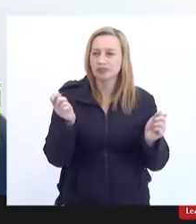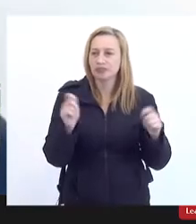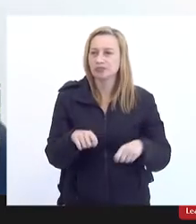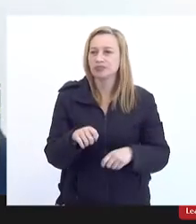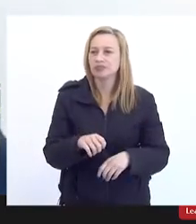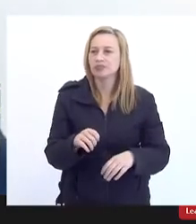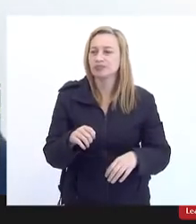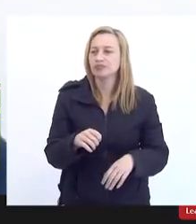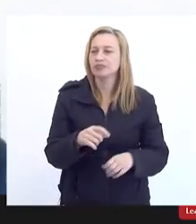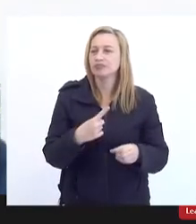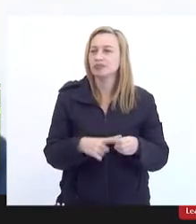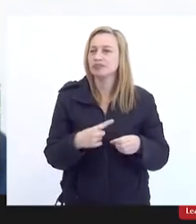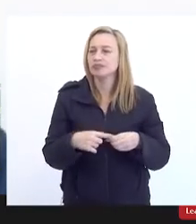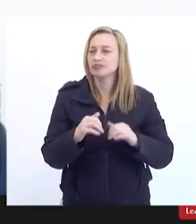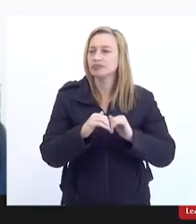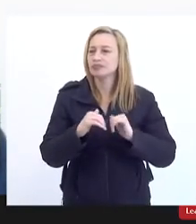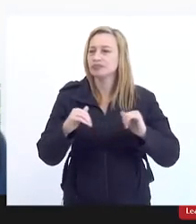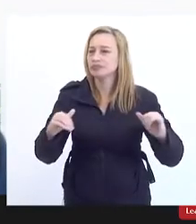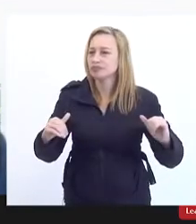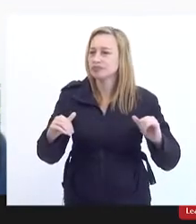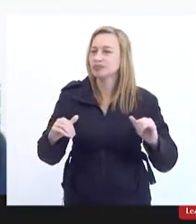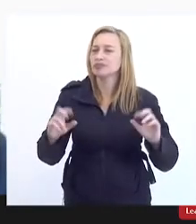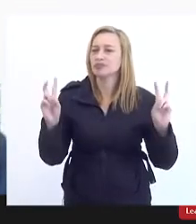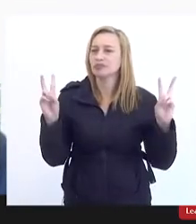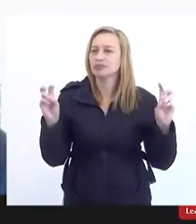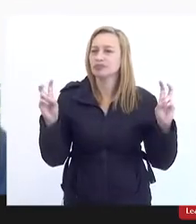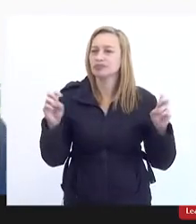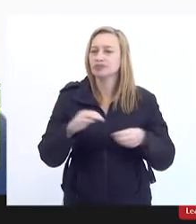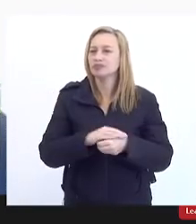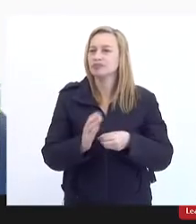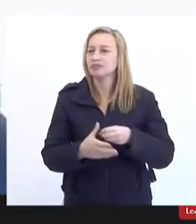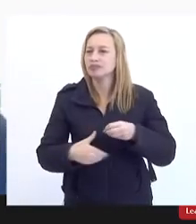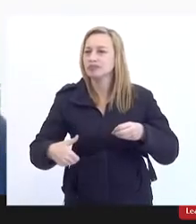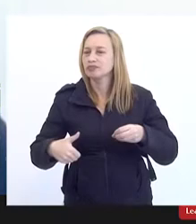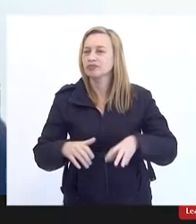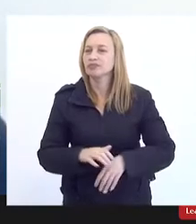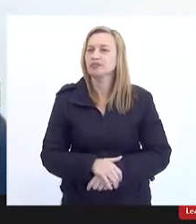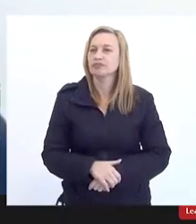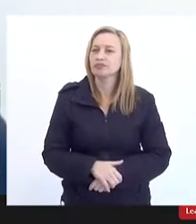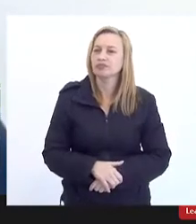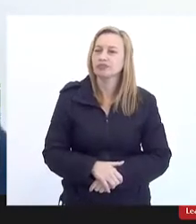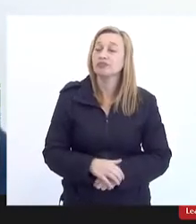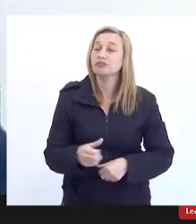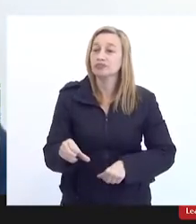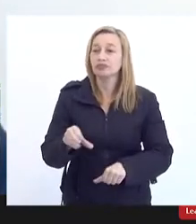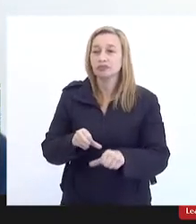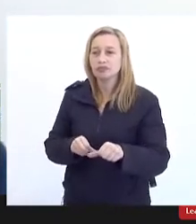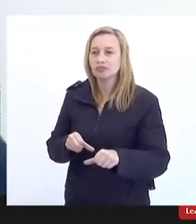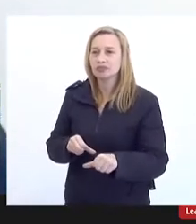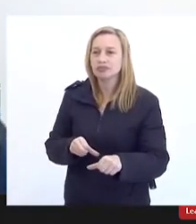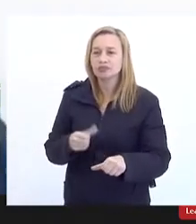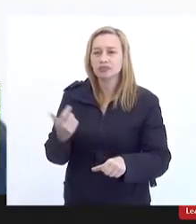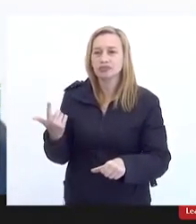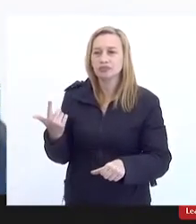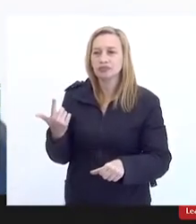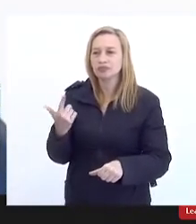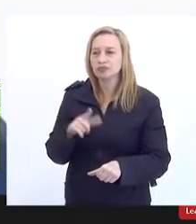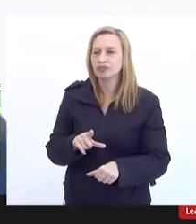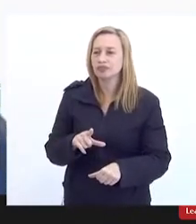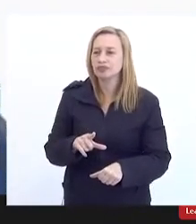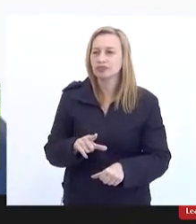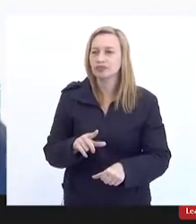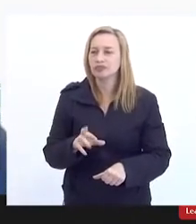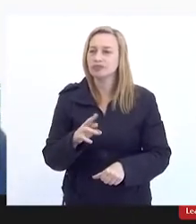município de se desobrigar da questão do saneamento e ainda em troca ganhar um troco que é o